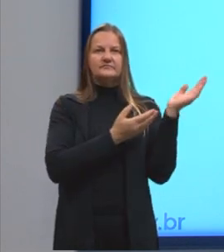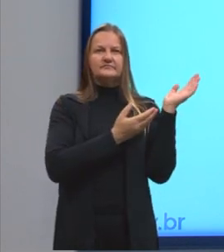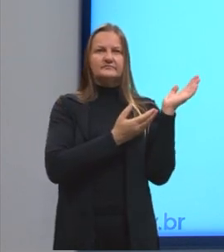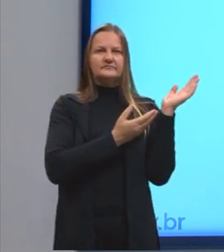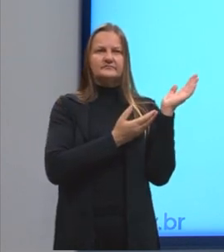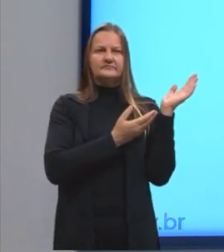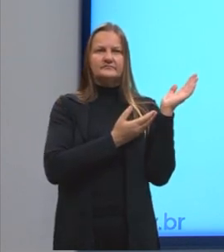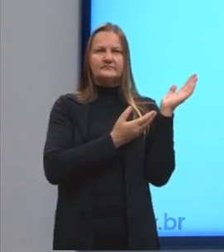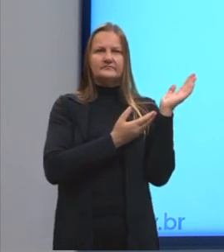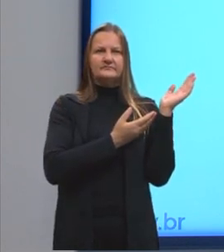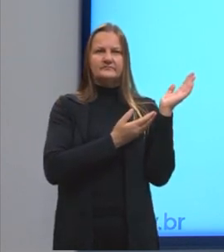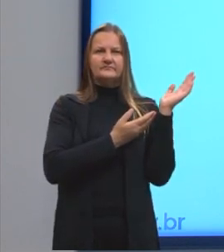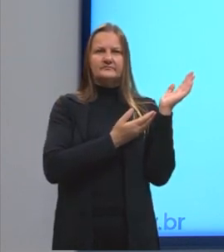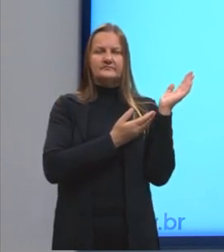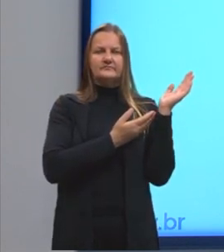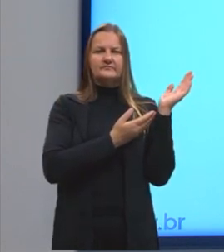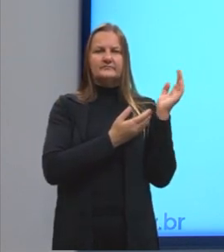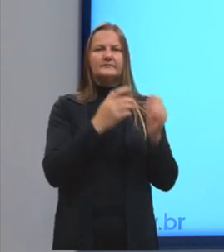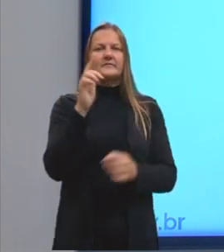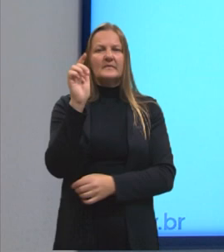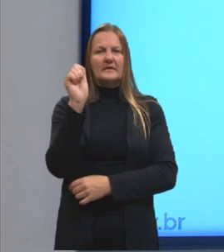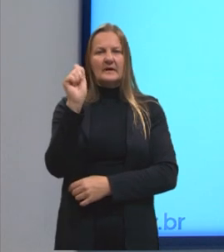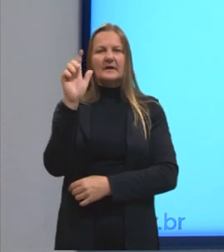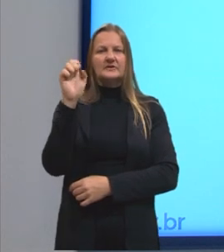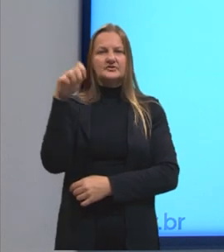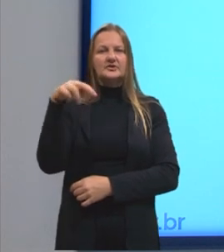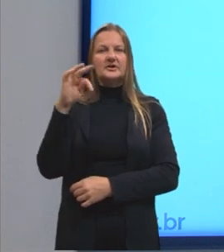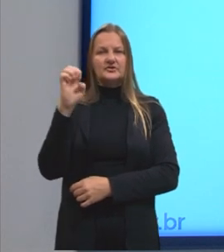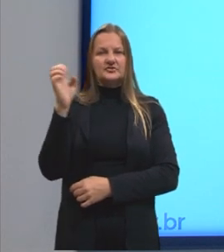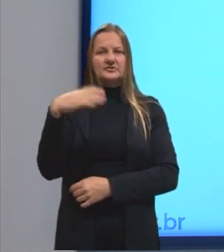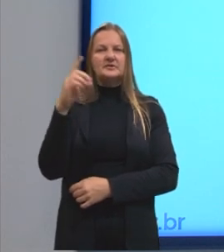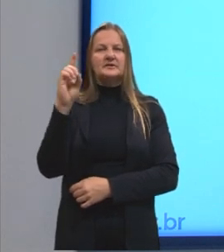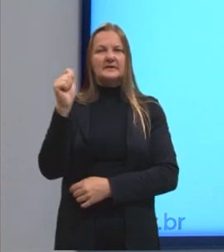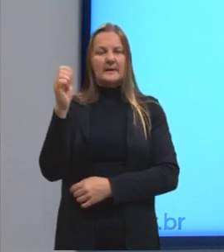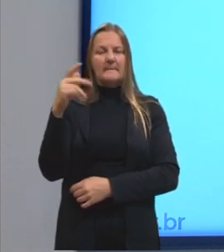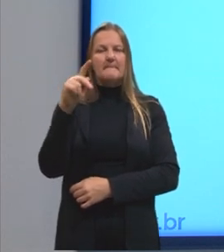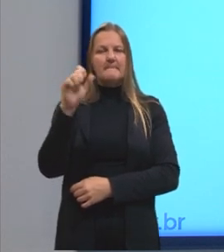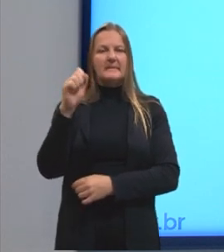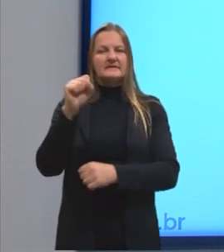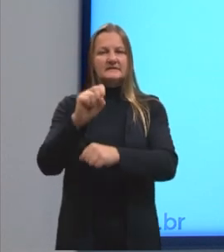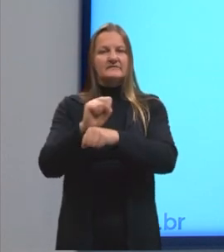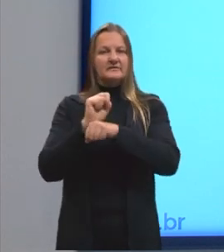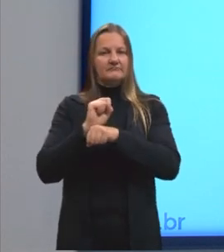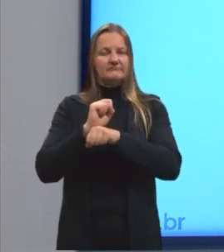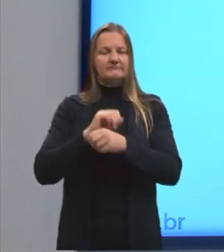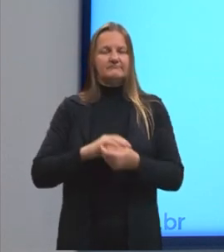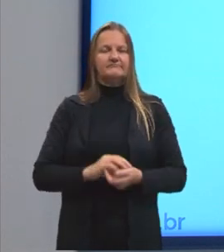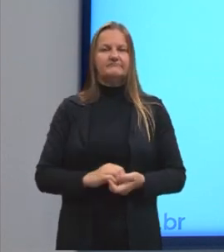E a ele, a gente dá o nome de agente da passiva.